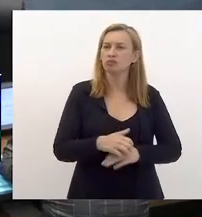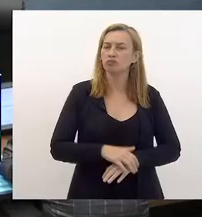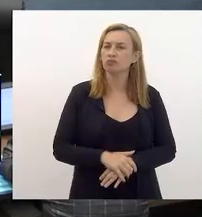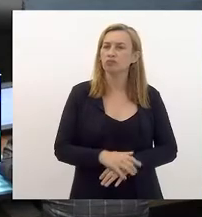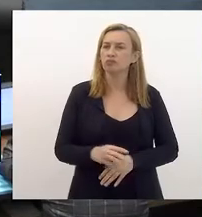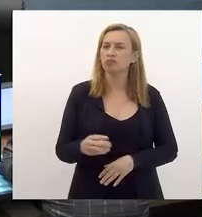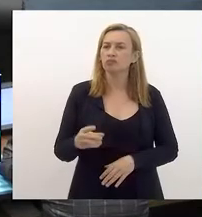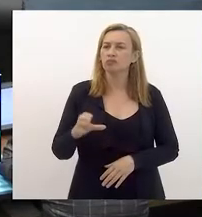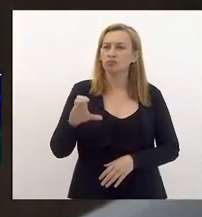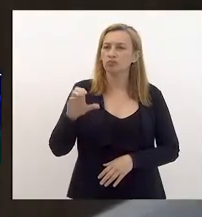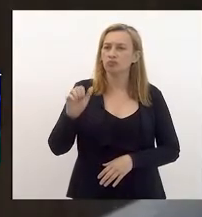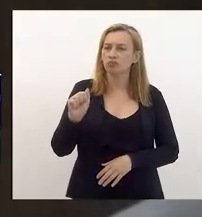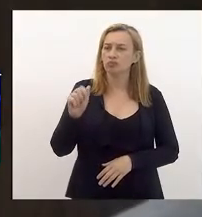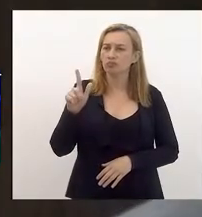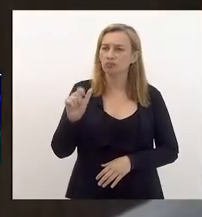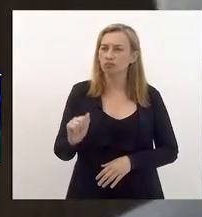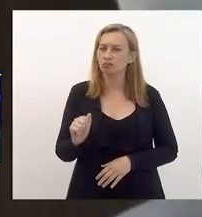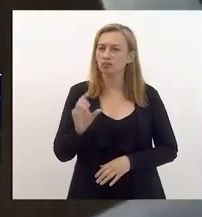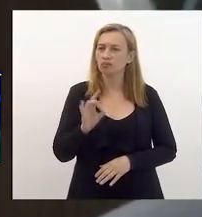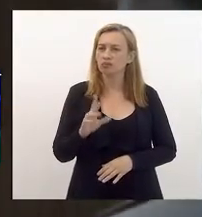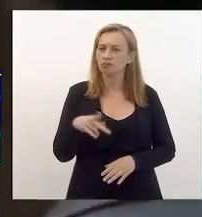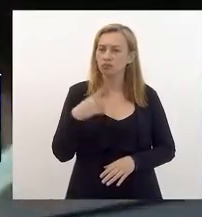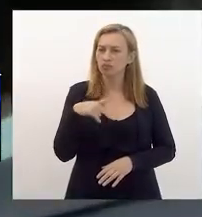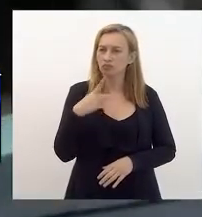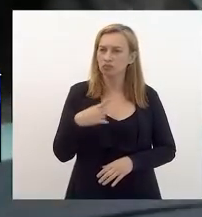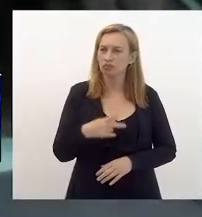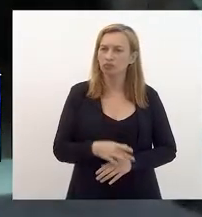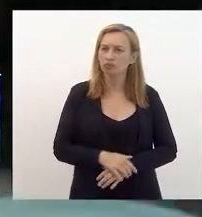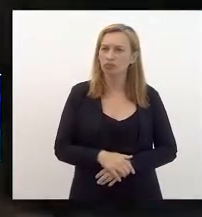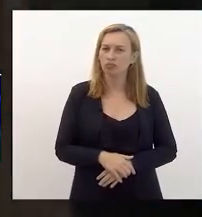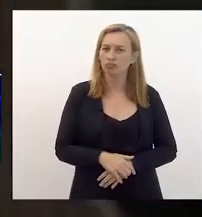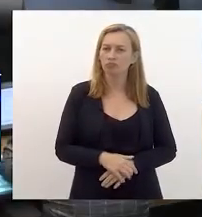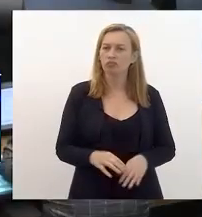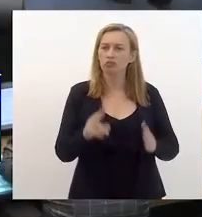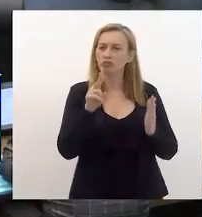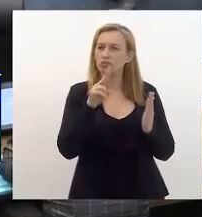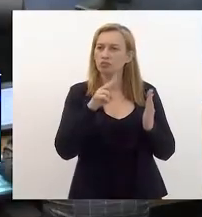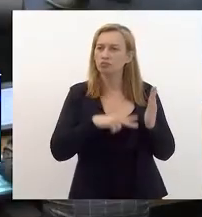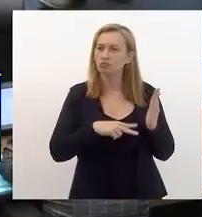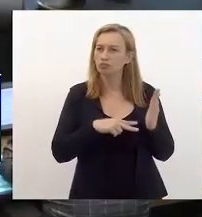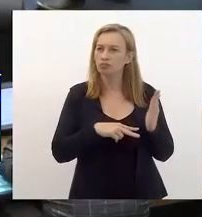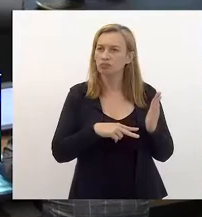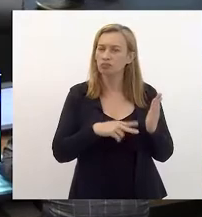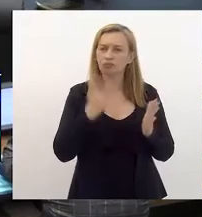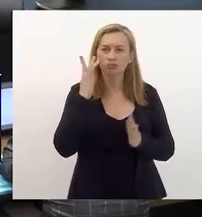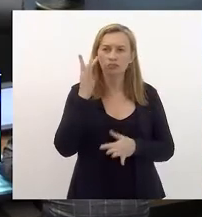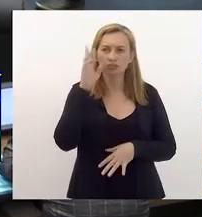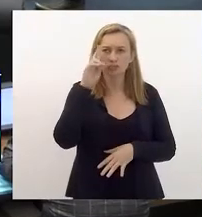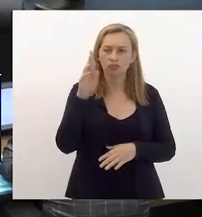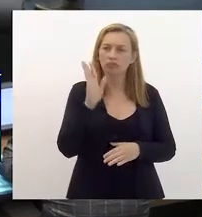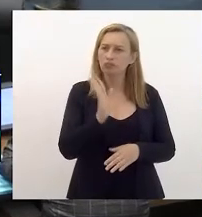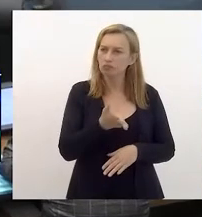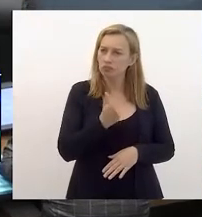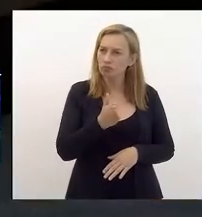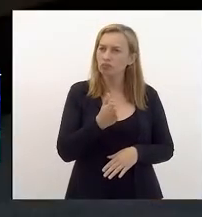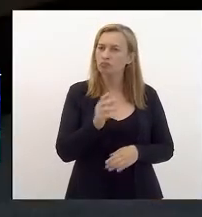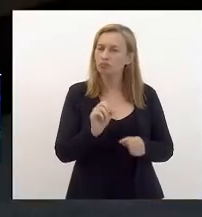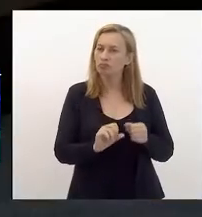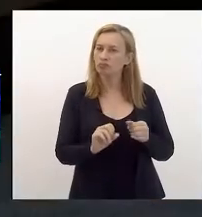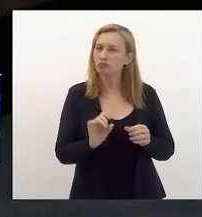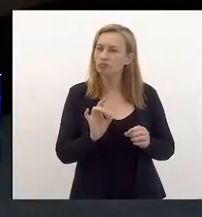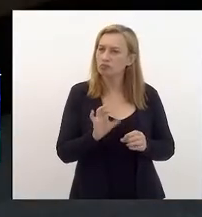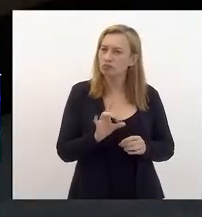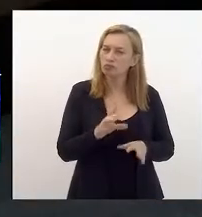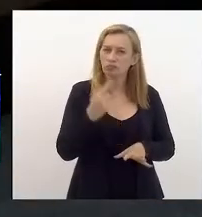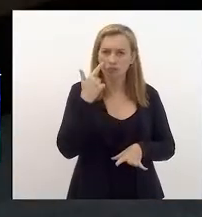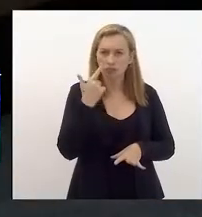Márcio Canella, é apenas para oficializar a leitura, eu acho que a vossa silência já acabou fazendo, mas eu só para